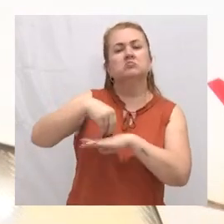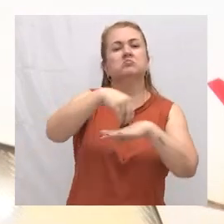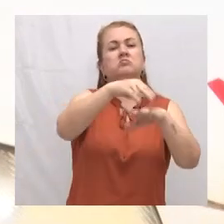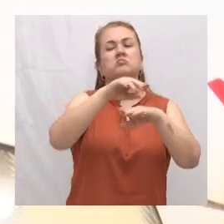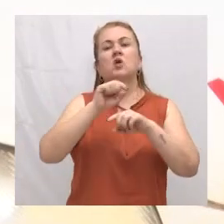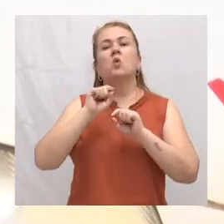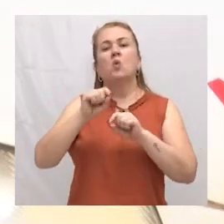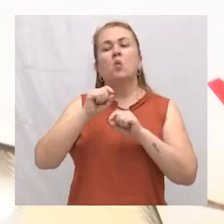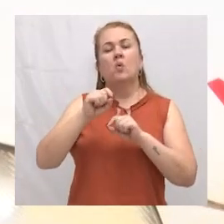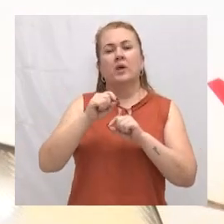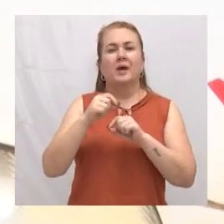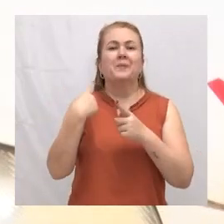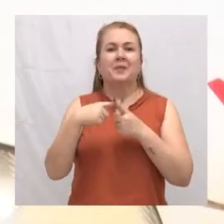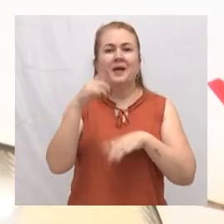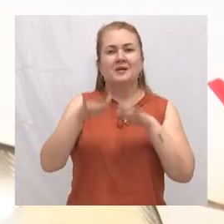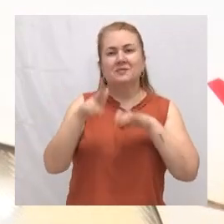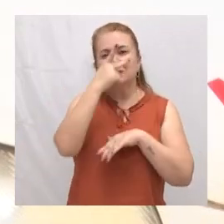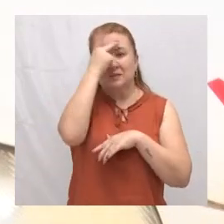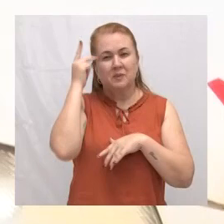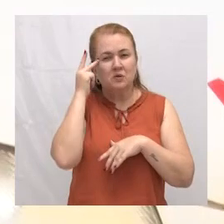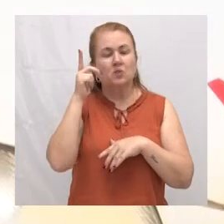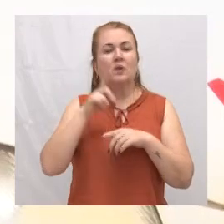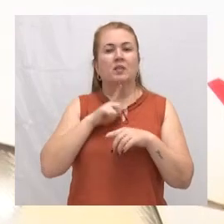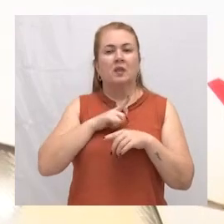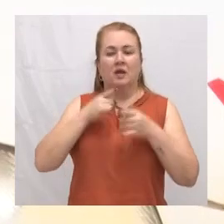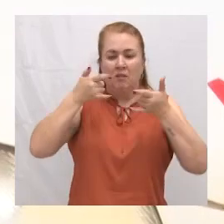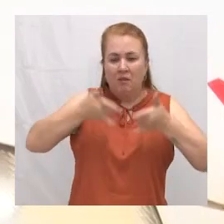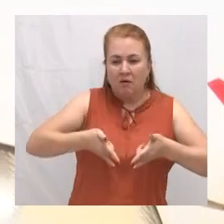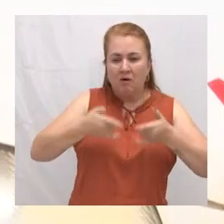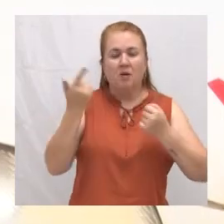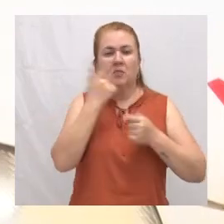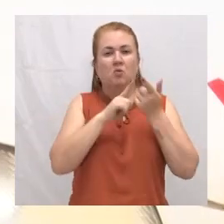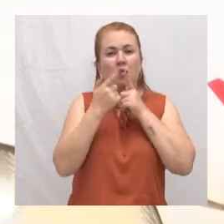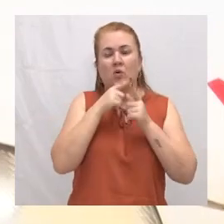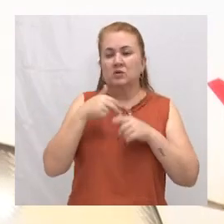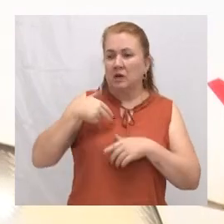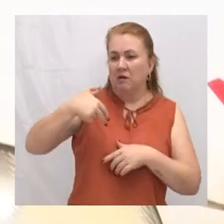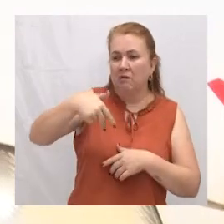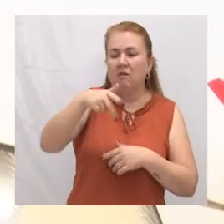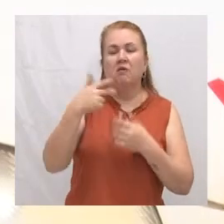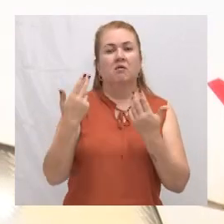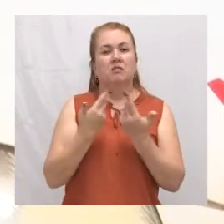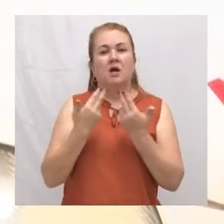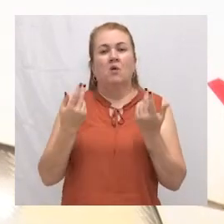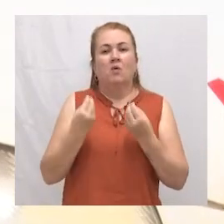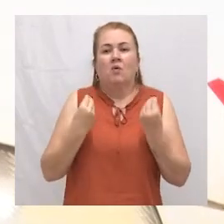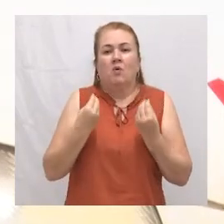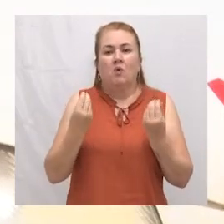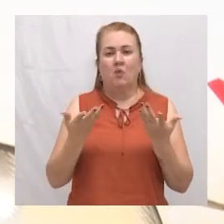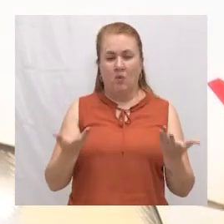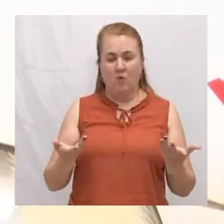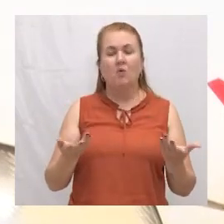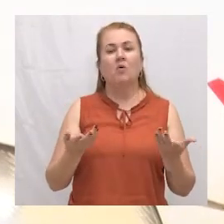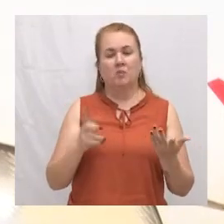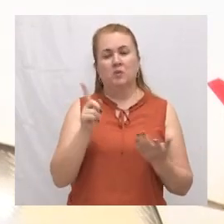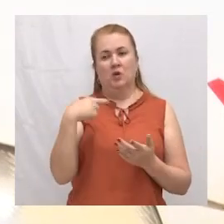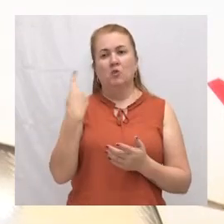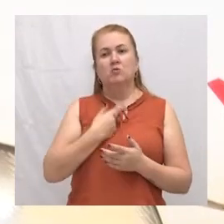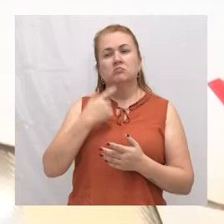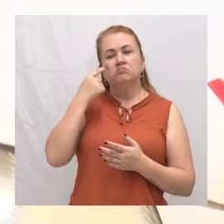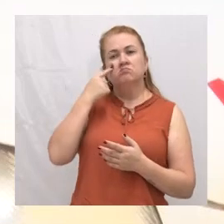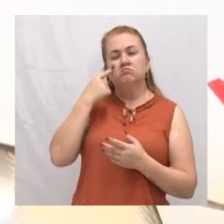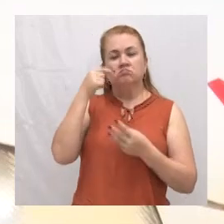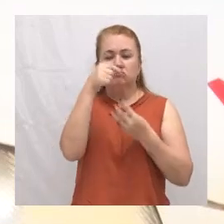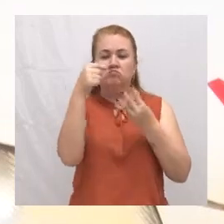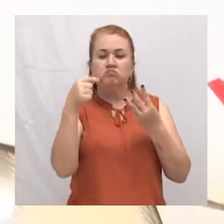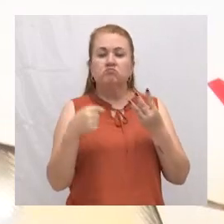debilitado, acamado, que precisa de um transporte e não tem condição de ser realizado, às vezes, num veículo próprio, para a gente poder definir